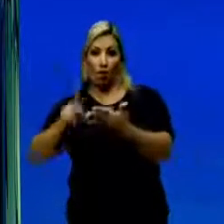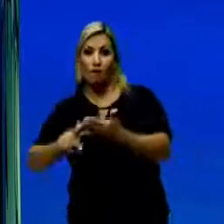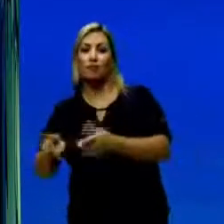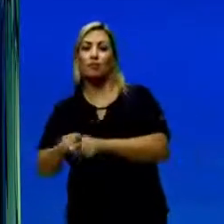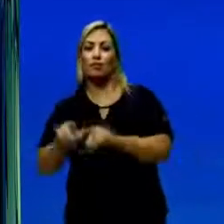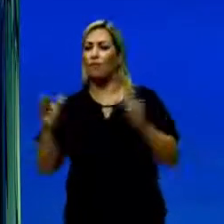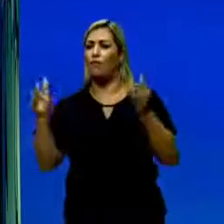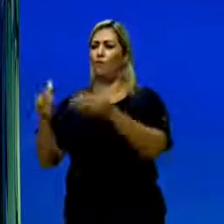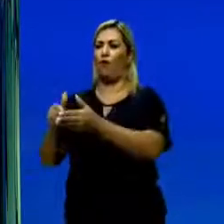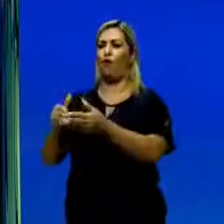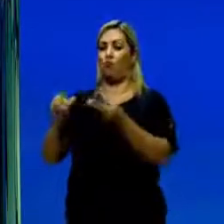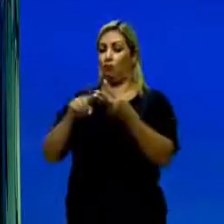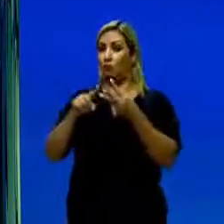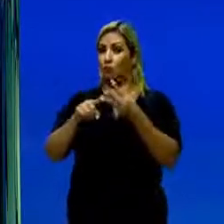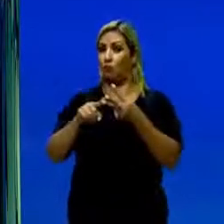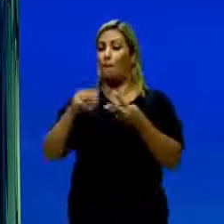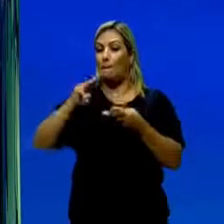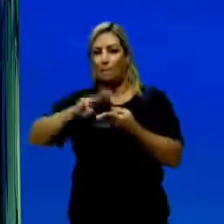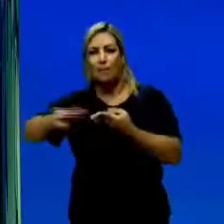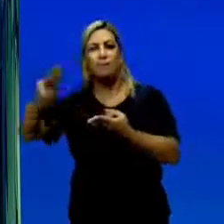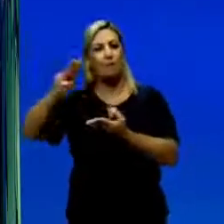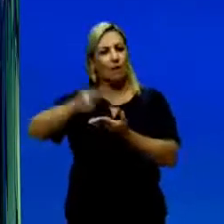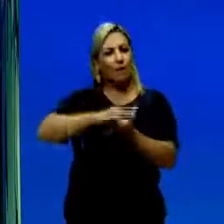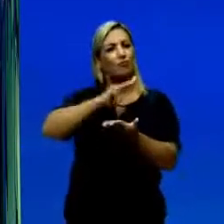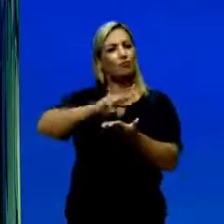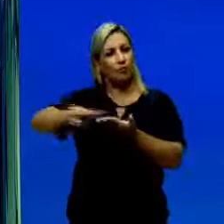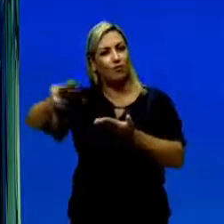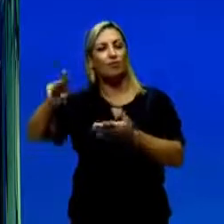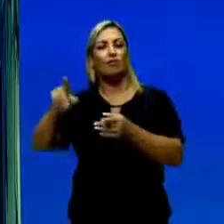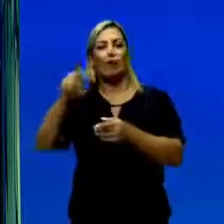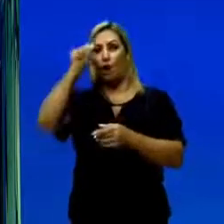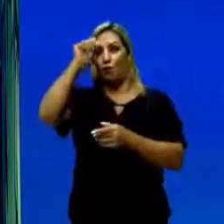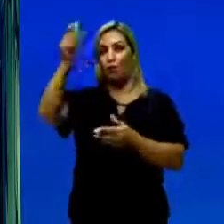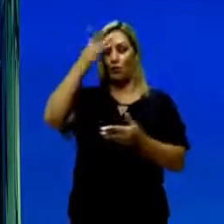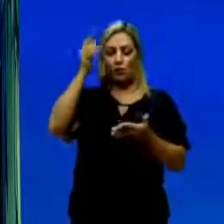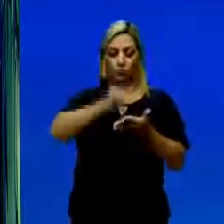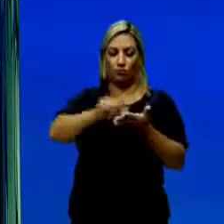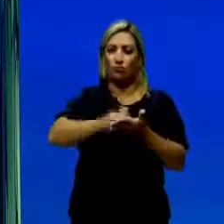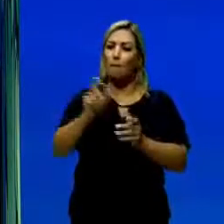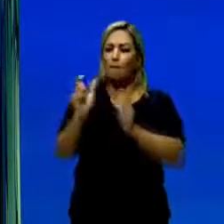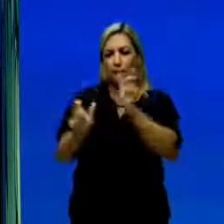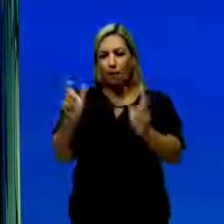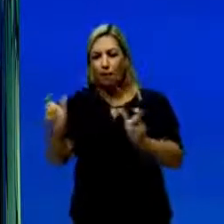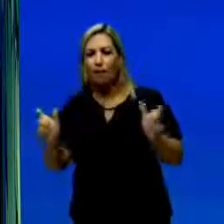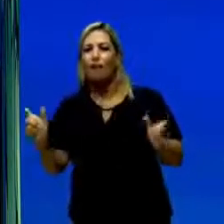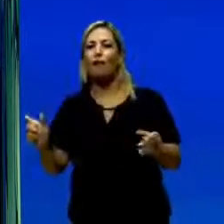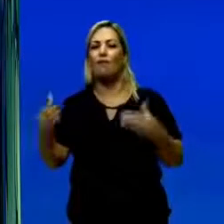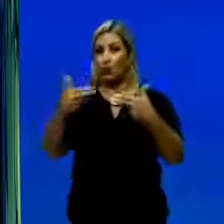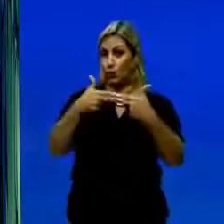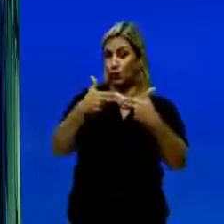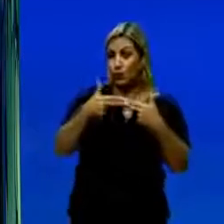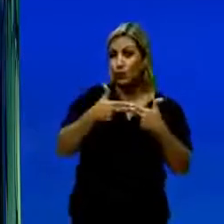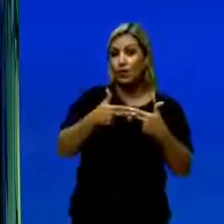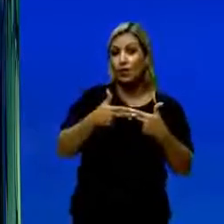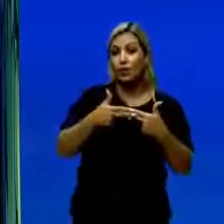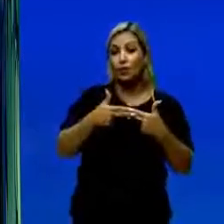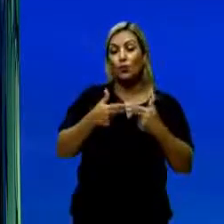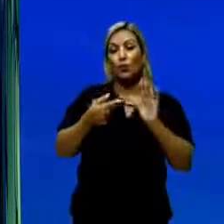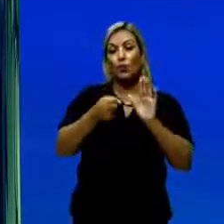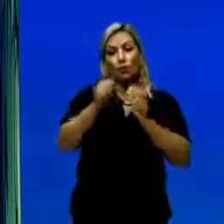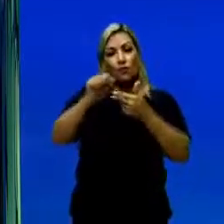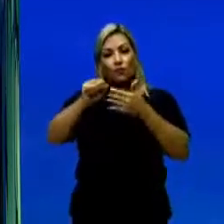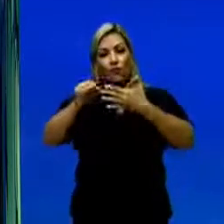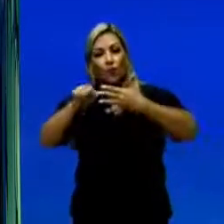centrada, relacionada à mensagem, é a forma em que o autor vai trabalhar as palavras, usando figuras de